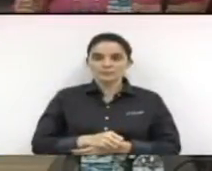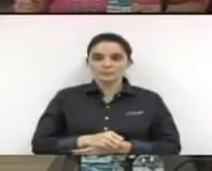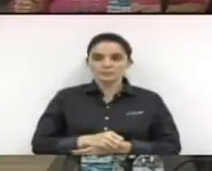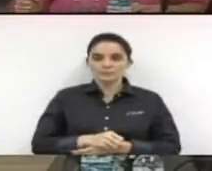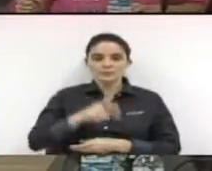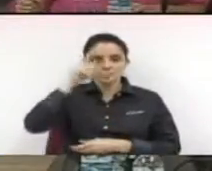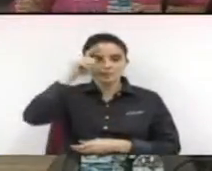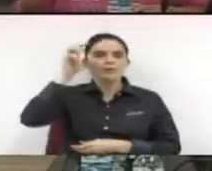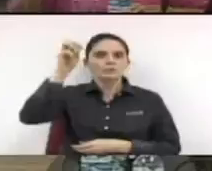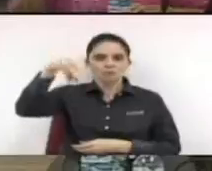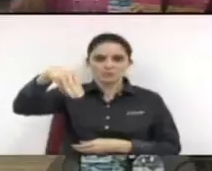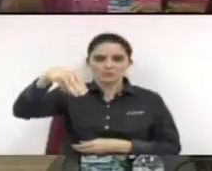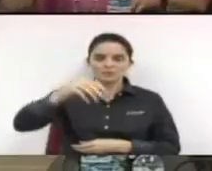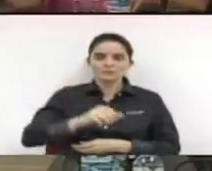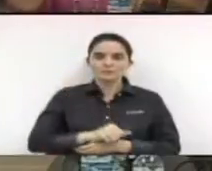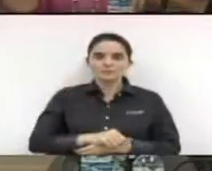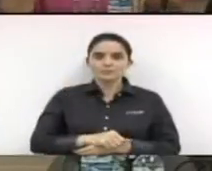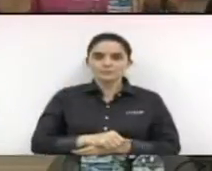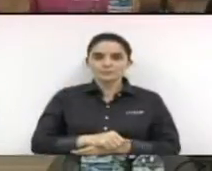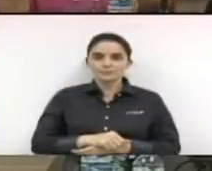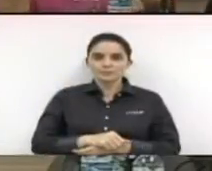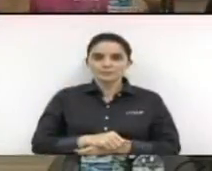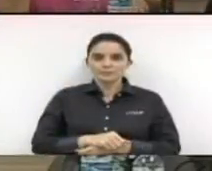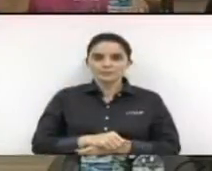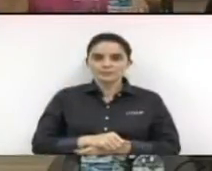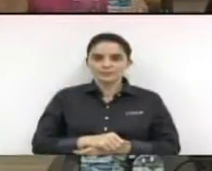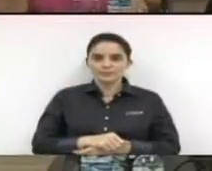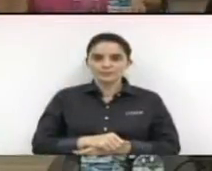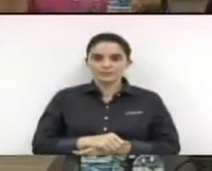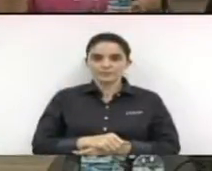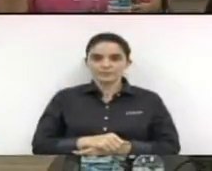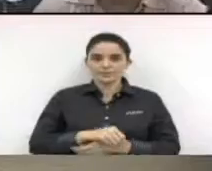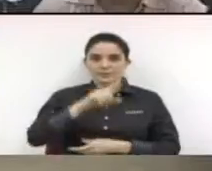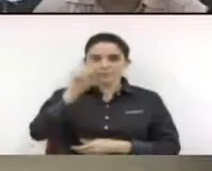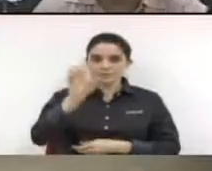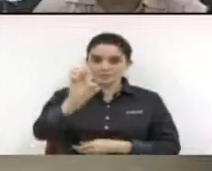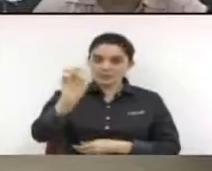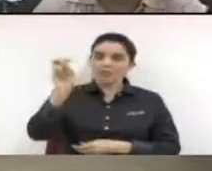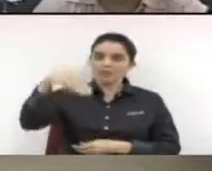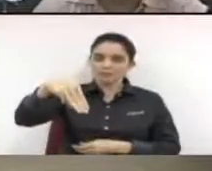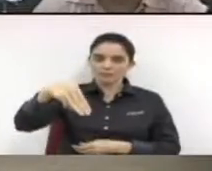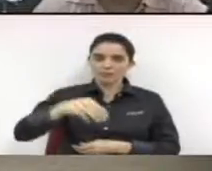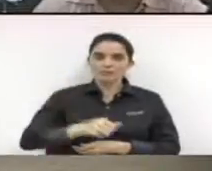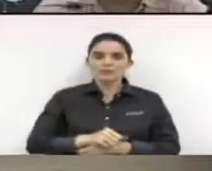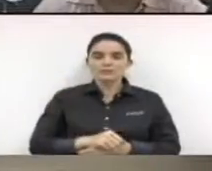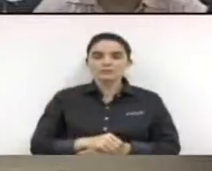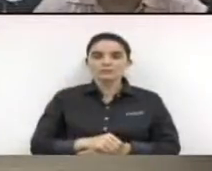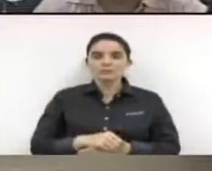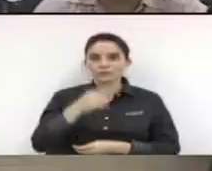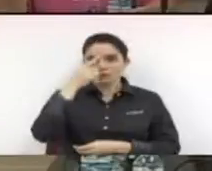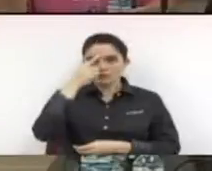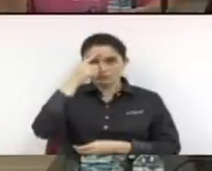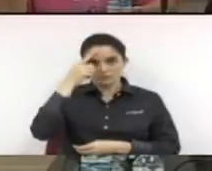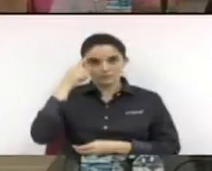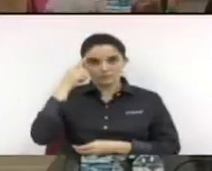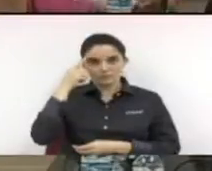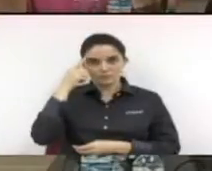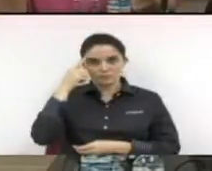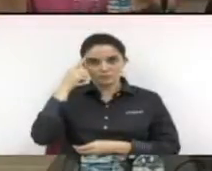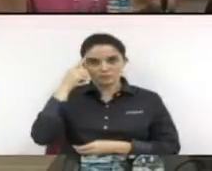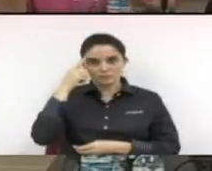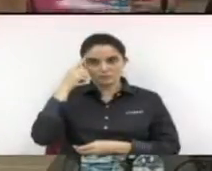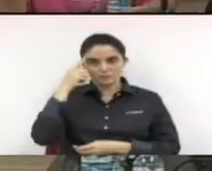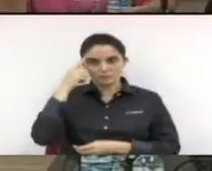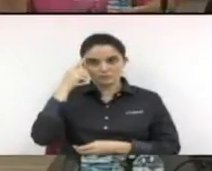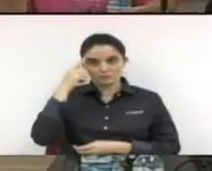Sim. O vereador José Roberto Bernardo. Sim. E o vereador Wilson Serqueira.